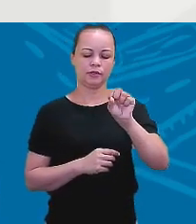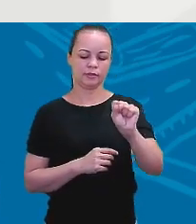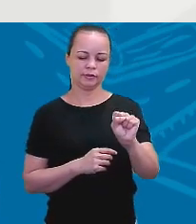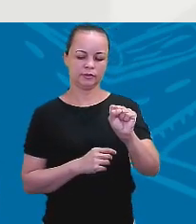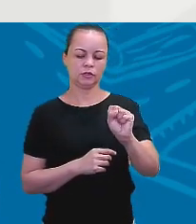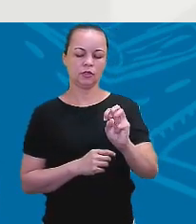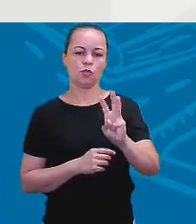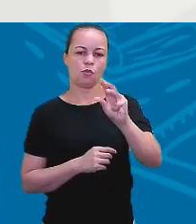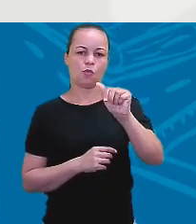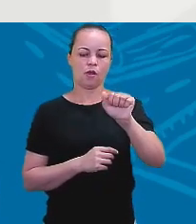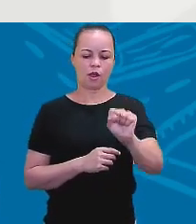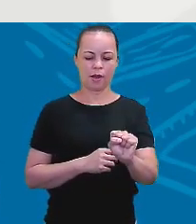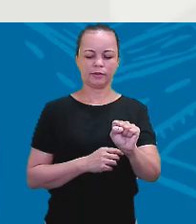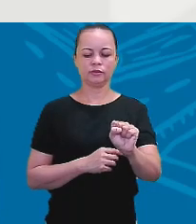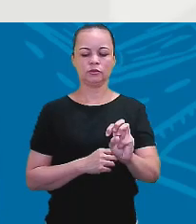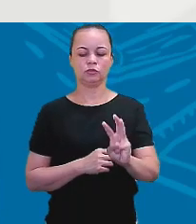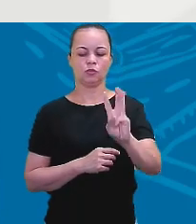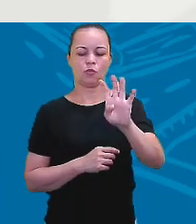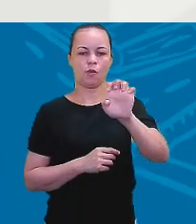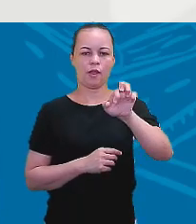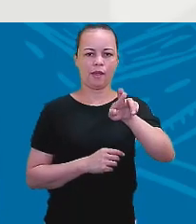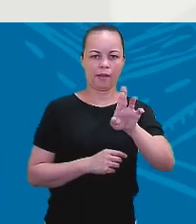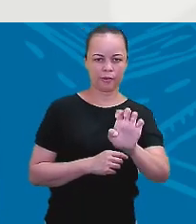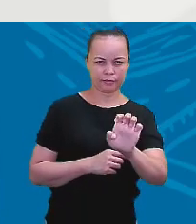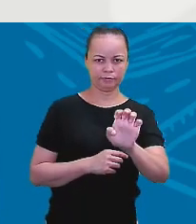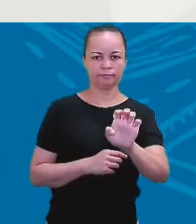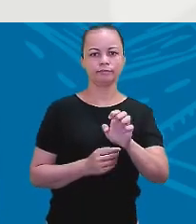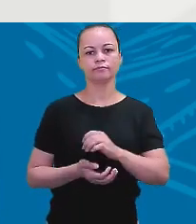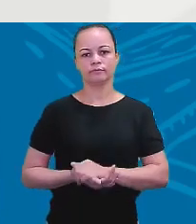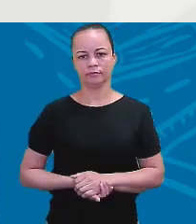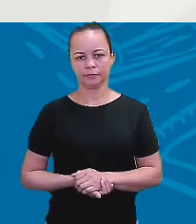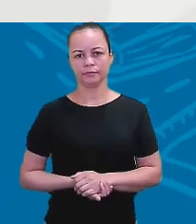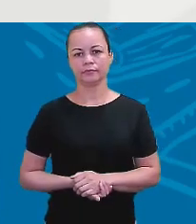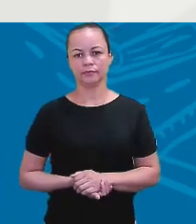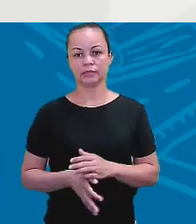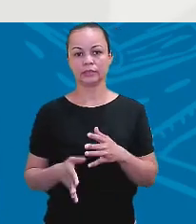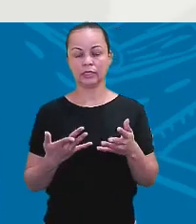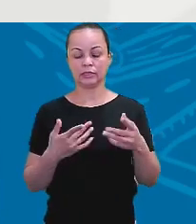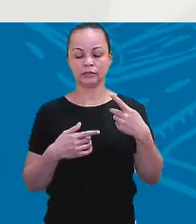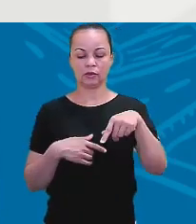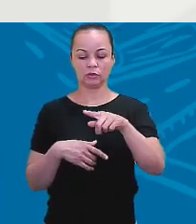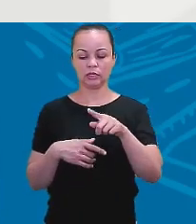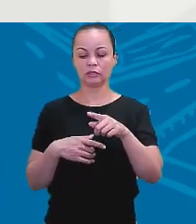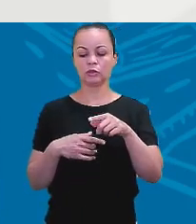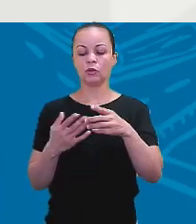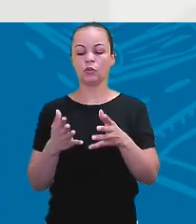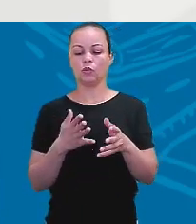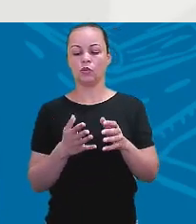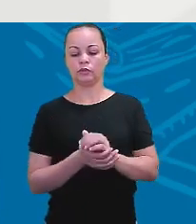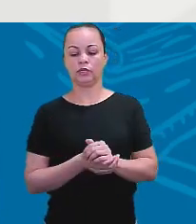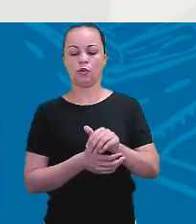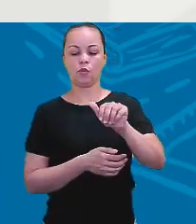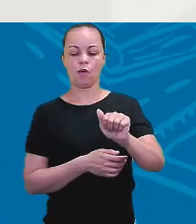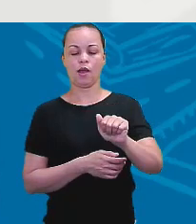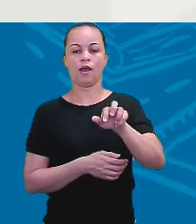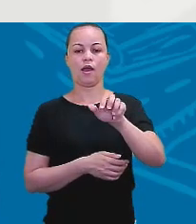passado. Am, are, is, presente. Was e were, passado. Então, ele pode aparecer nas